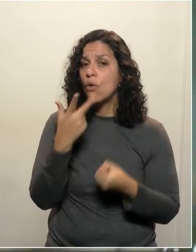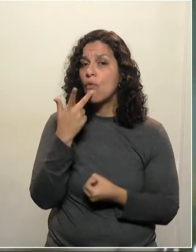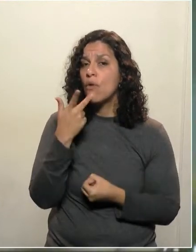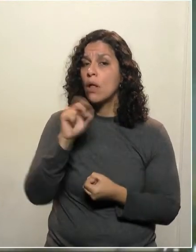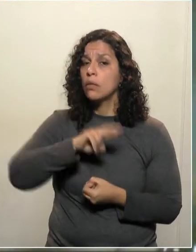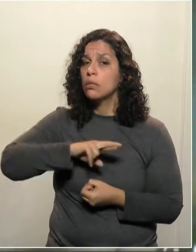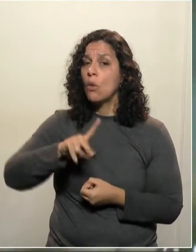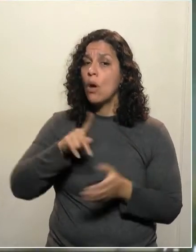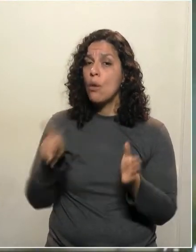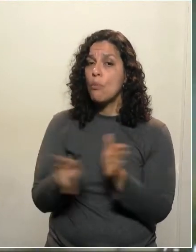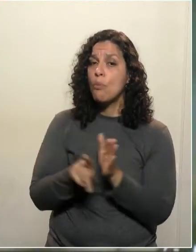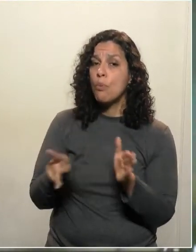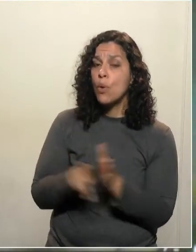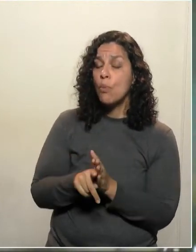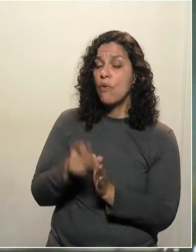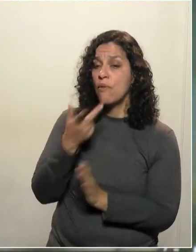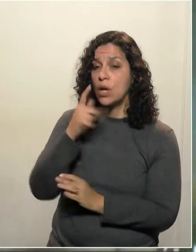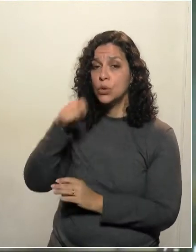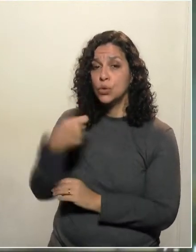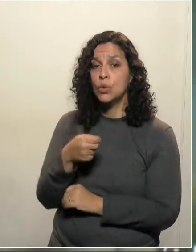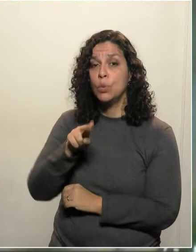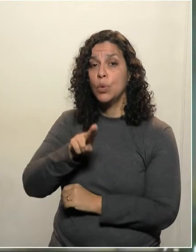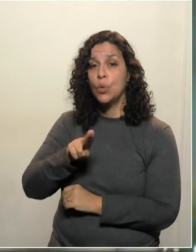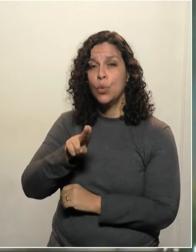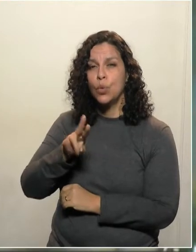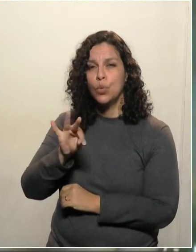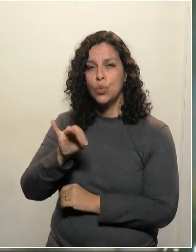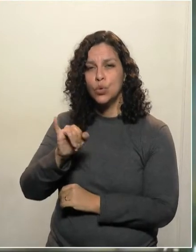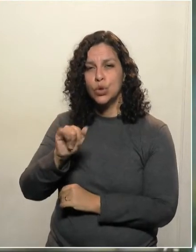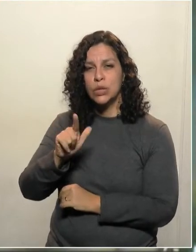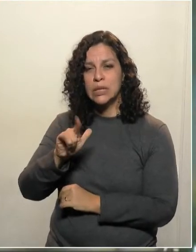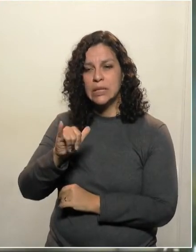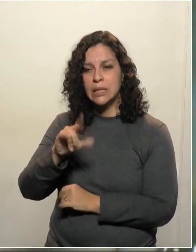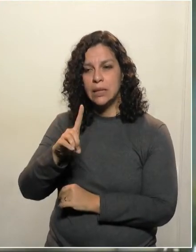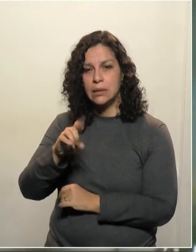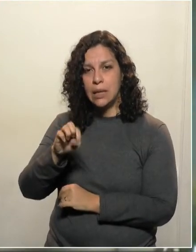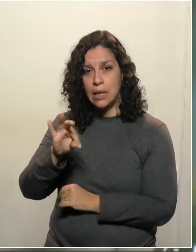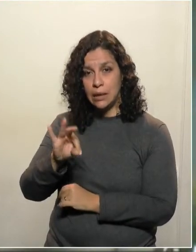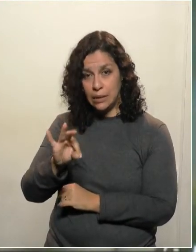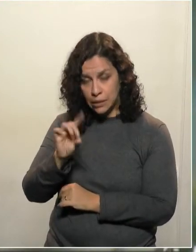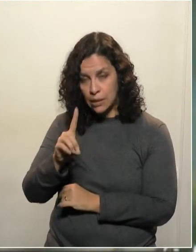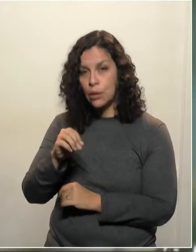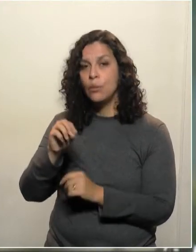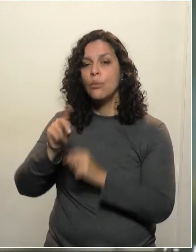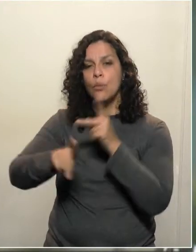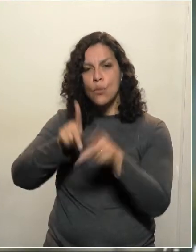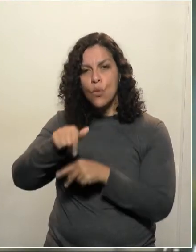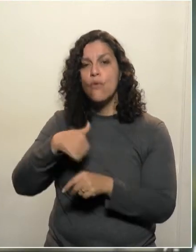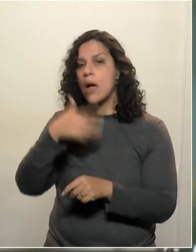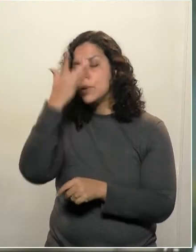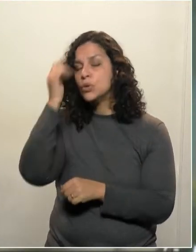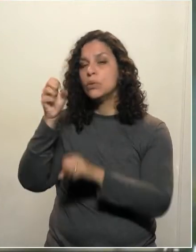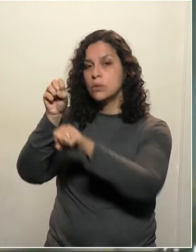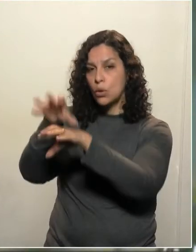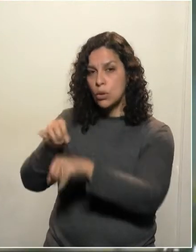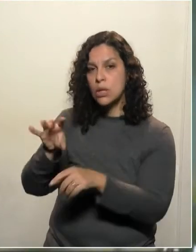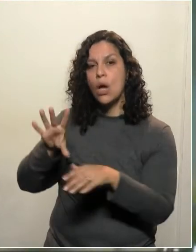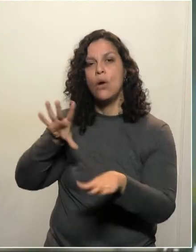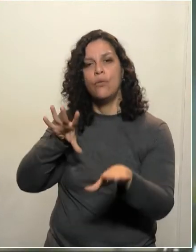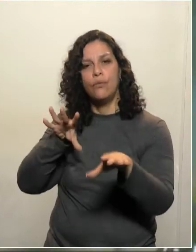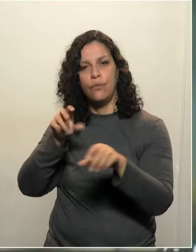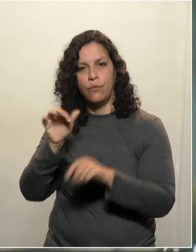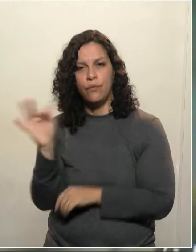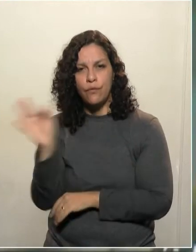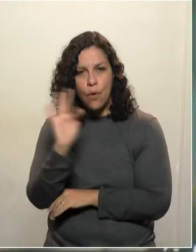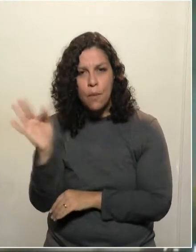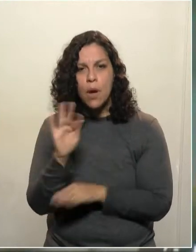passíveis de ser declaradas de utilidade pública as instituições privadas dedicadas ao ensino formal não gratuito e suas mantenedoras, desde que não tenham certificado